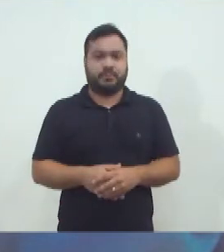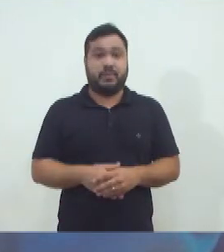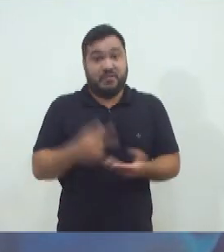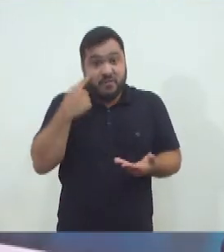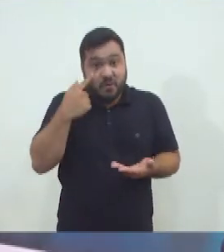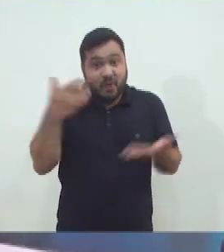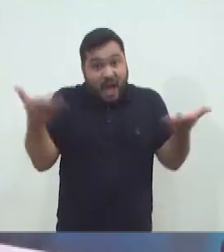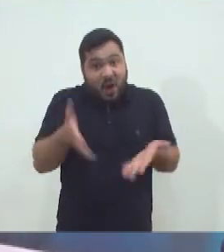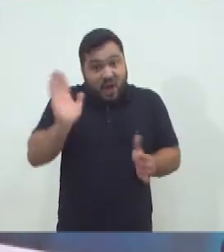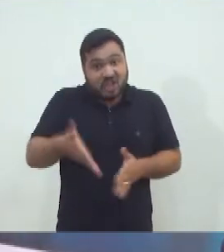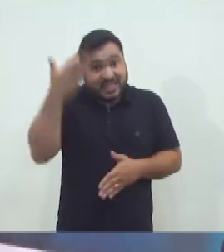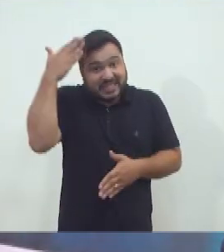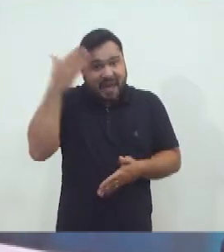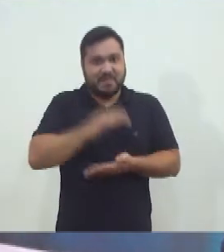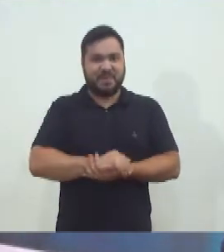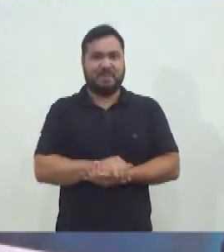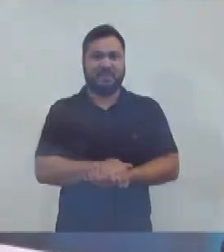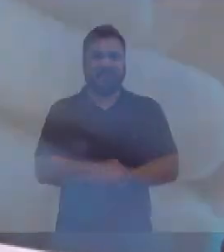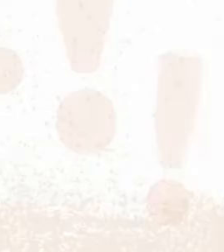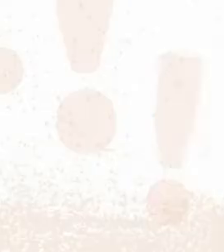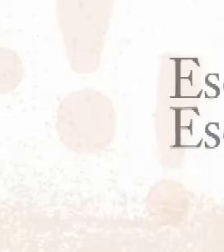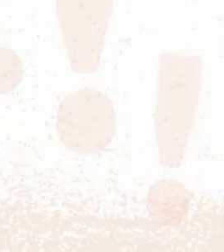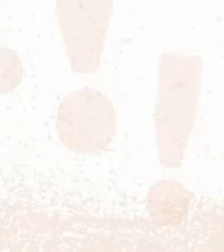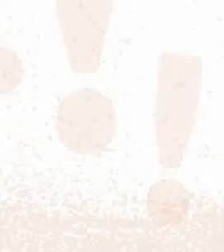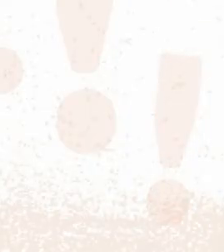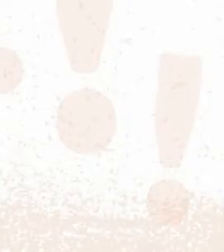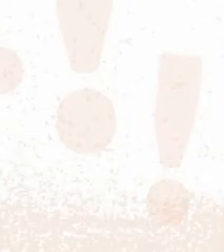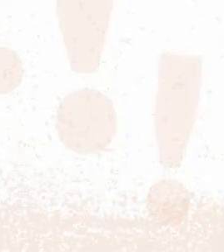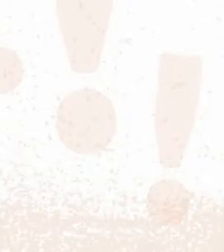vínculo conjugal. Viu só? Agora você sabe.